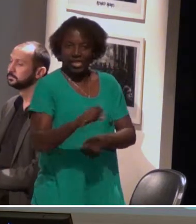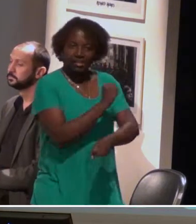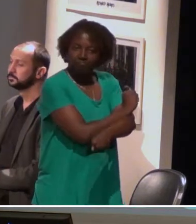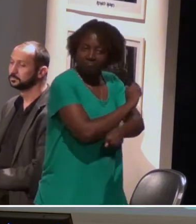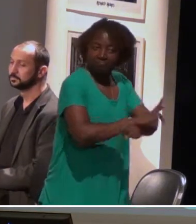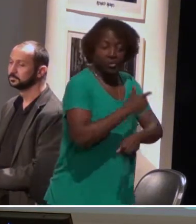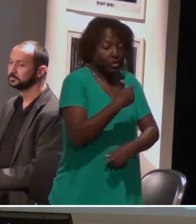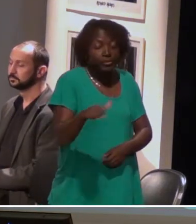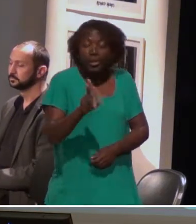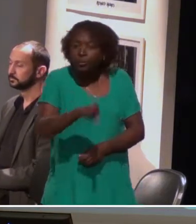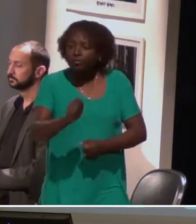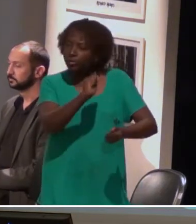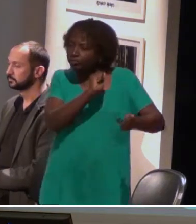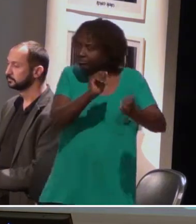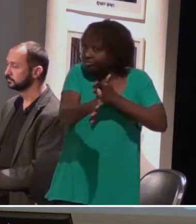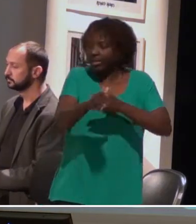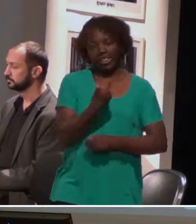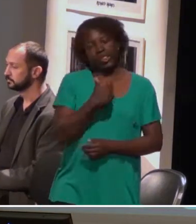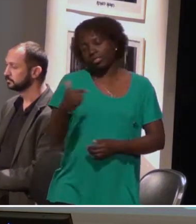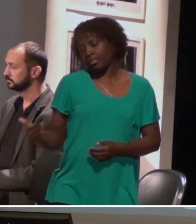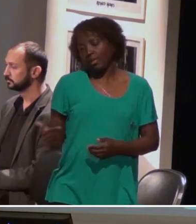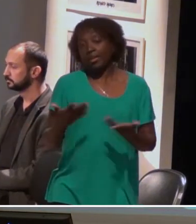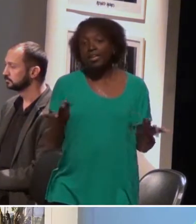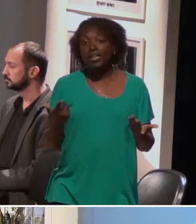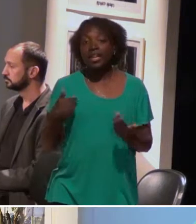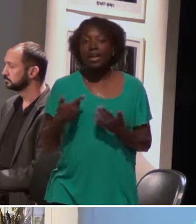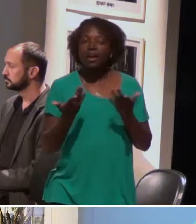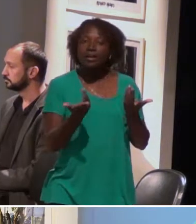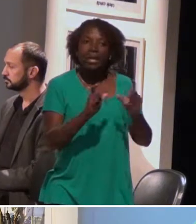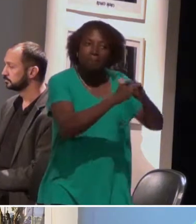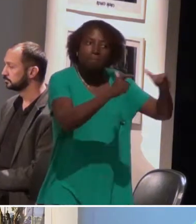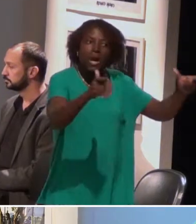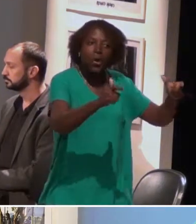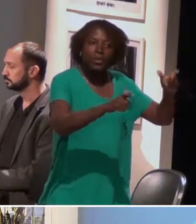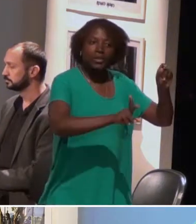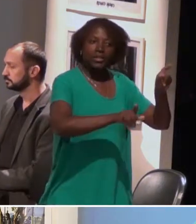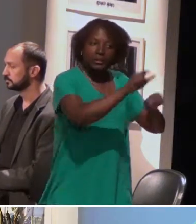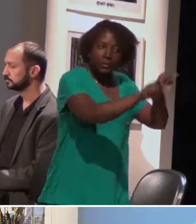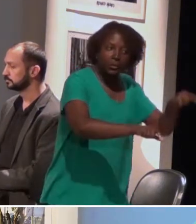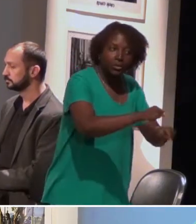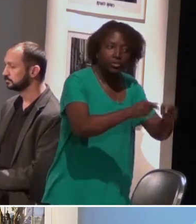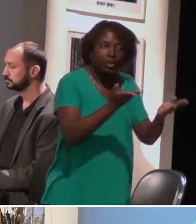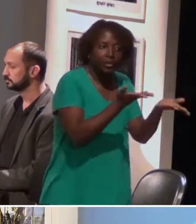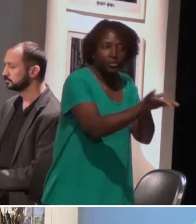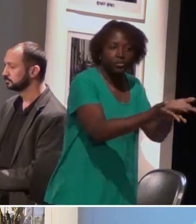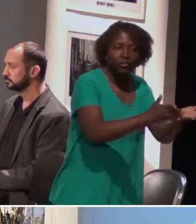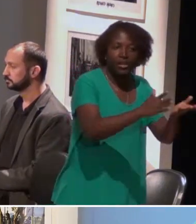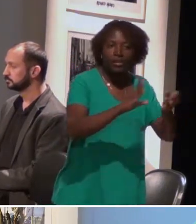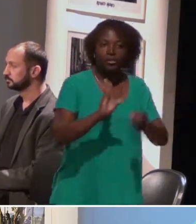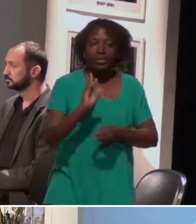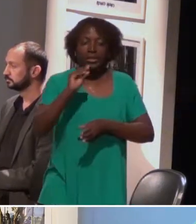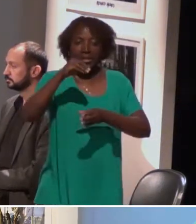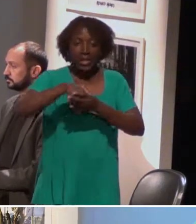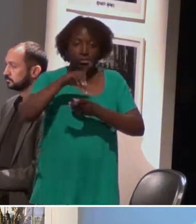recursos, não tem professor fluente em Libras. Então, até o nosso público maior é do entorno do que do próprio Distrito